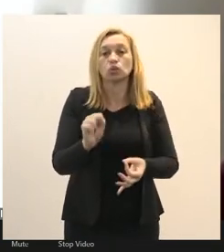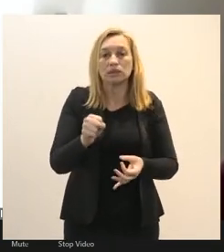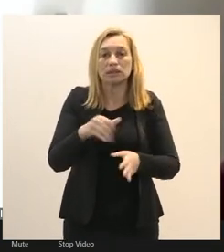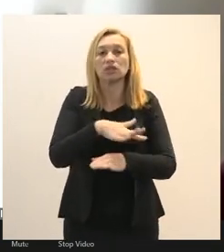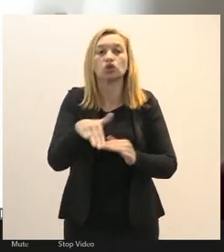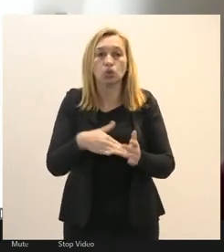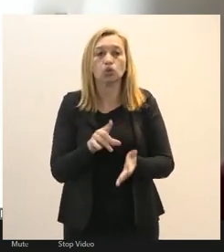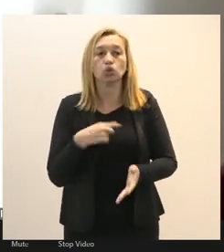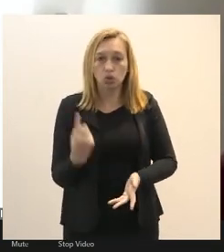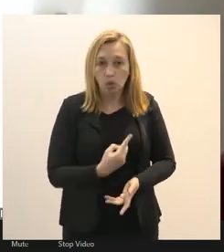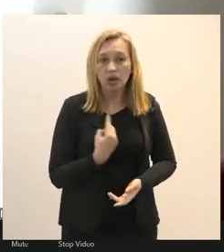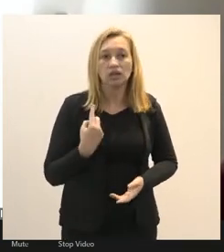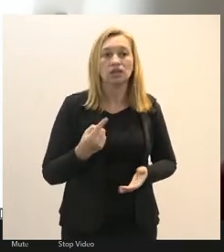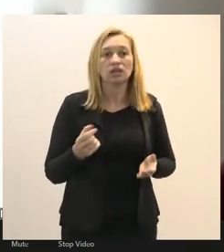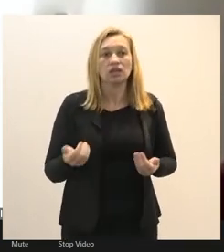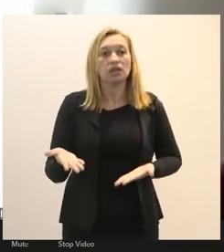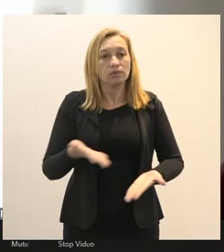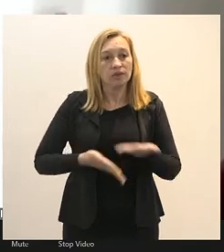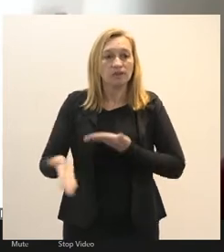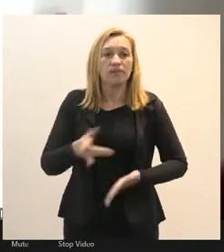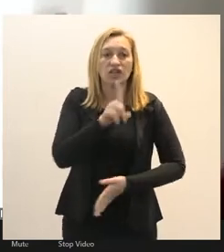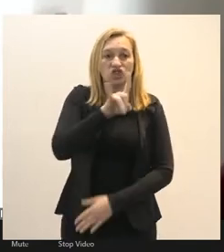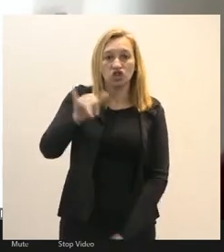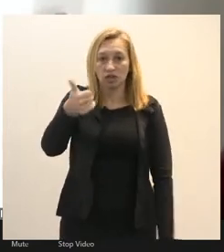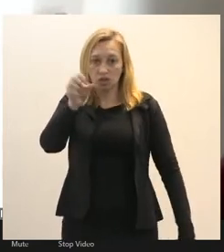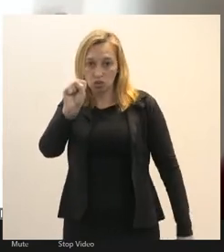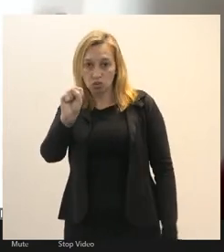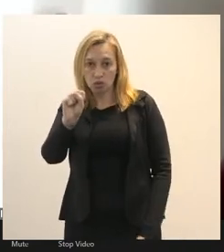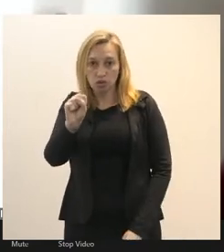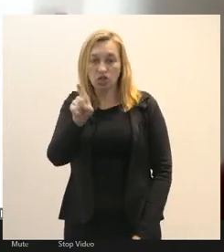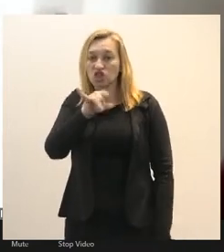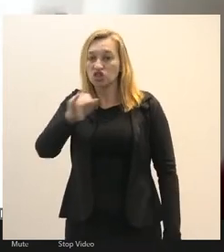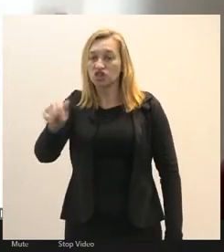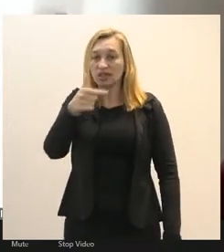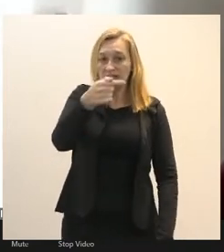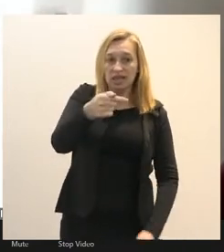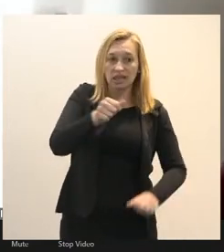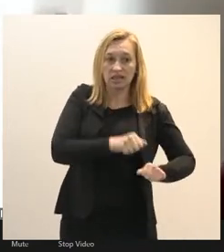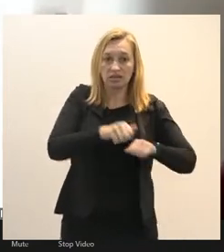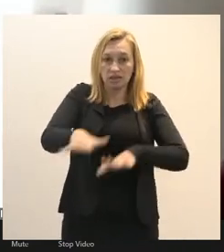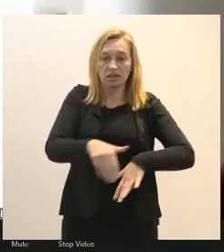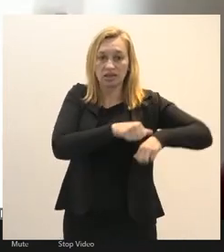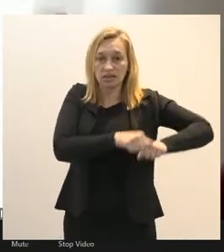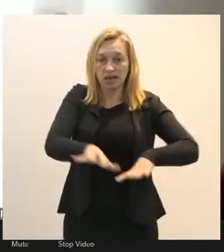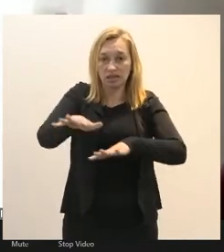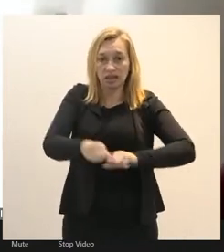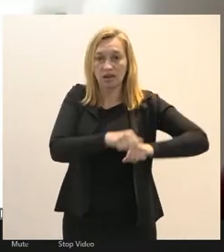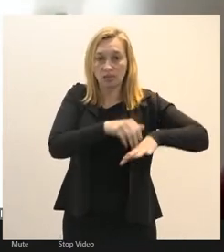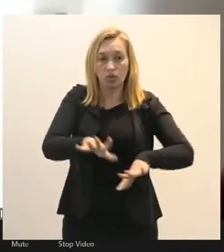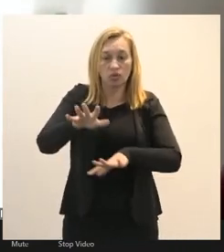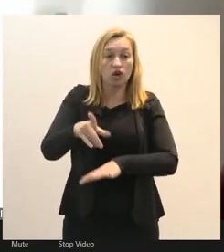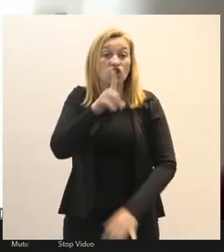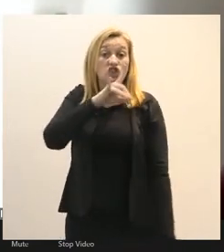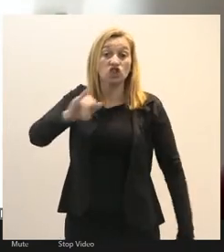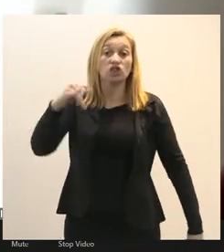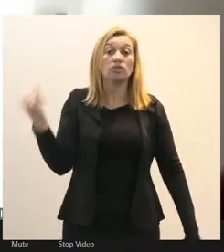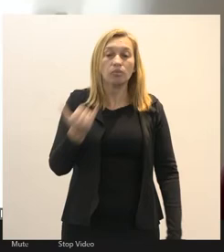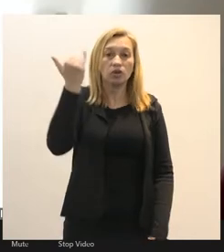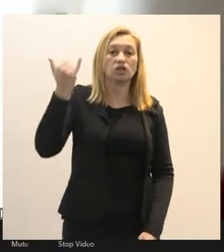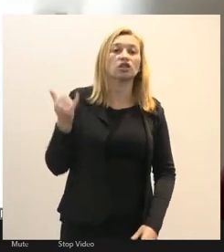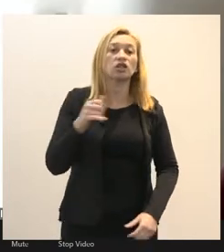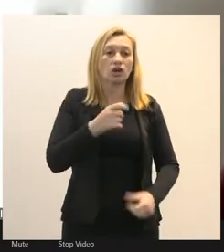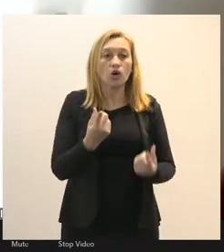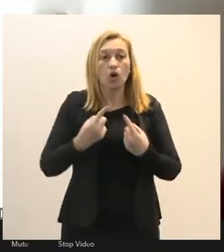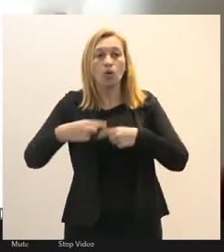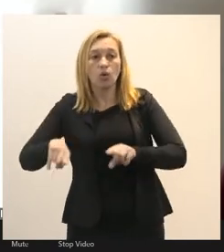nós temos que estar atentos participar no dia 18 participar no dia 7 de setembro que será um dia importante também na luta contra a reforma administrativa em